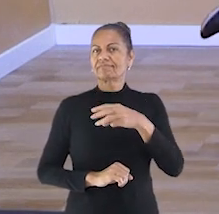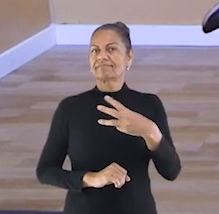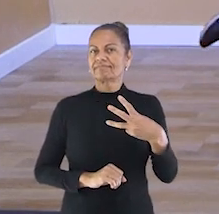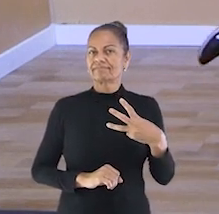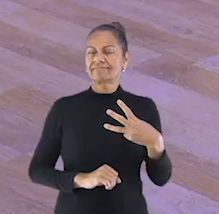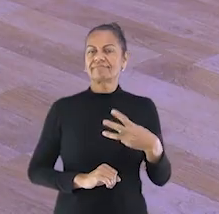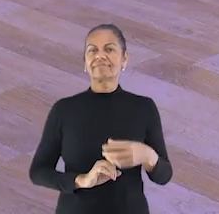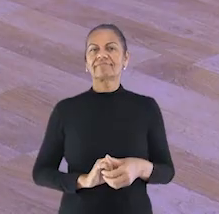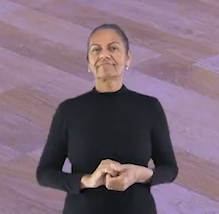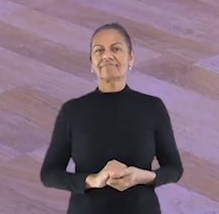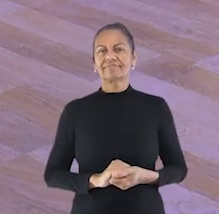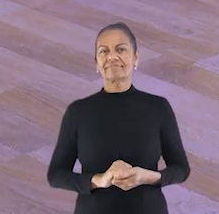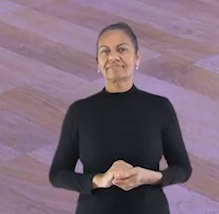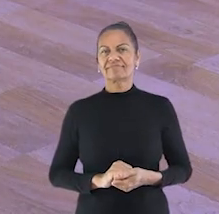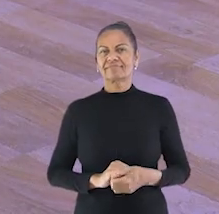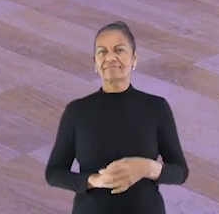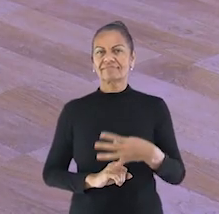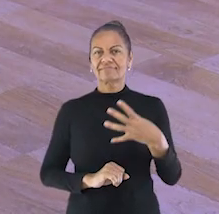três,